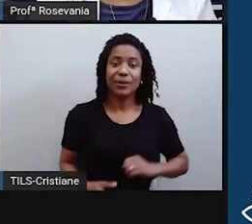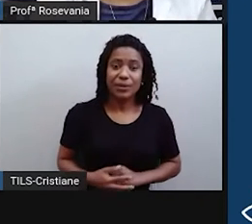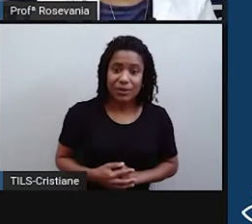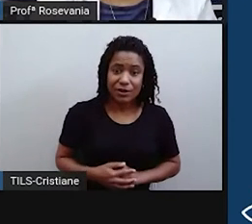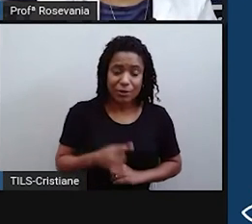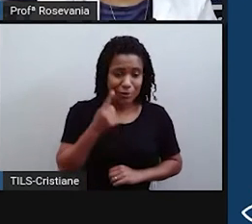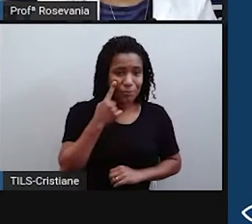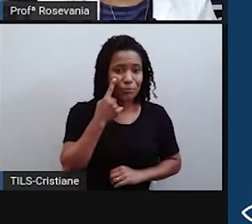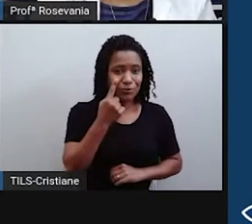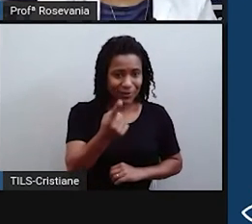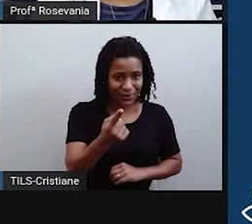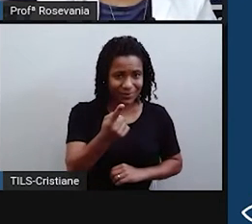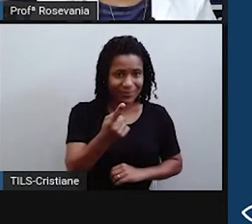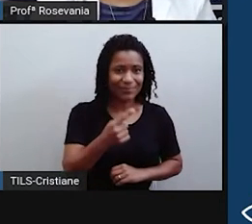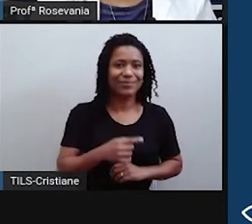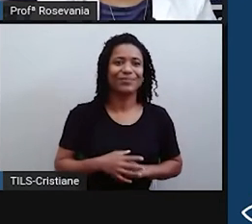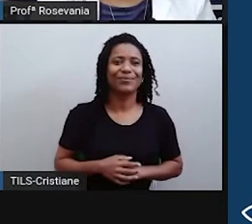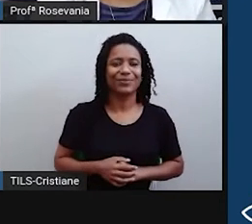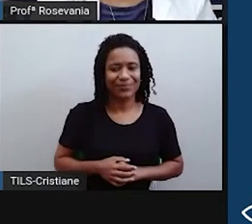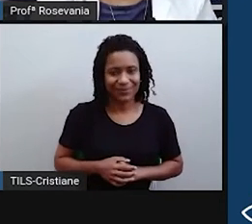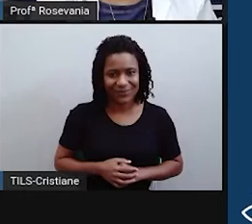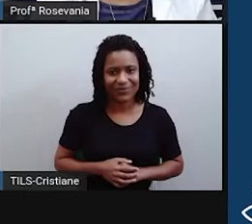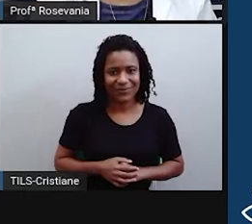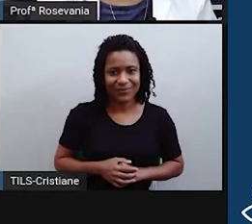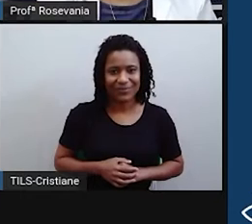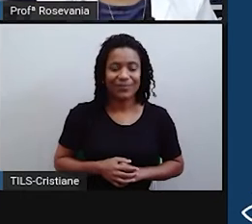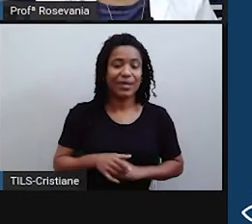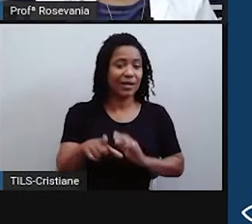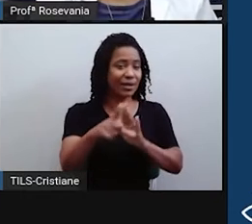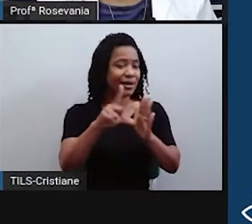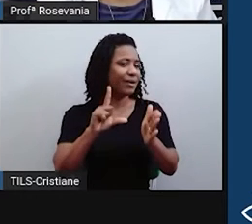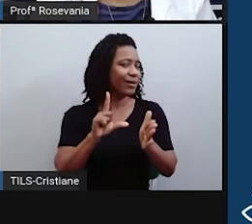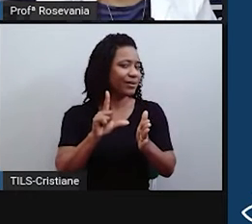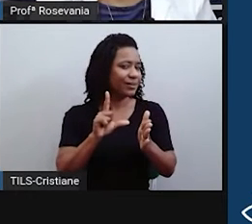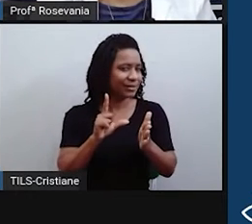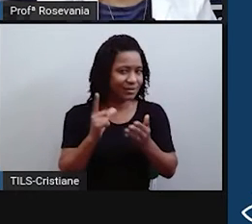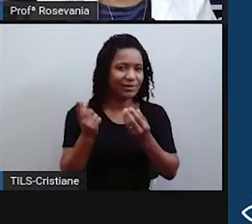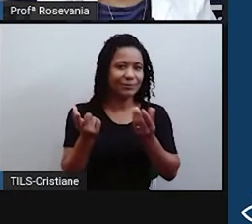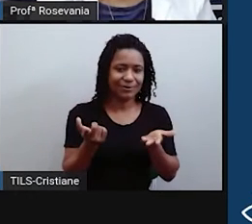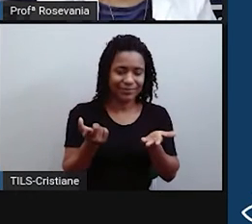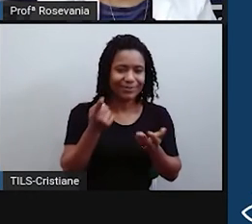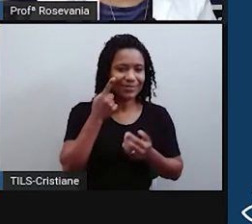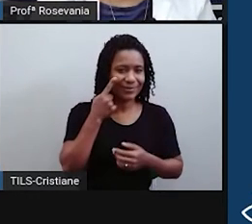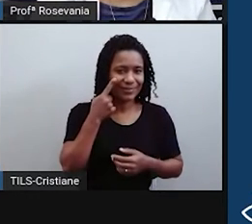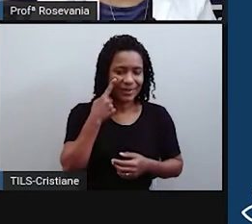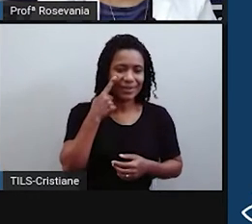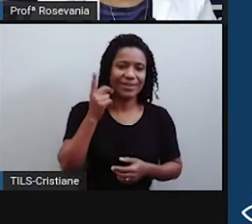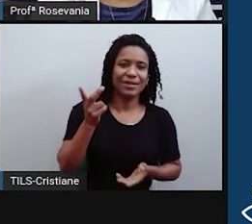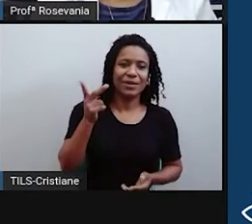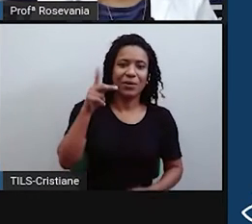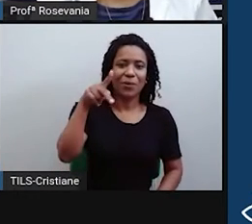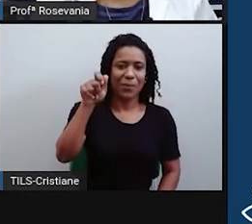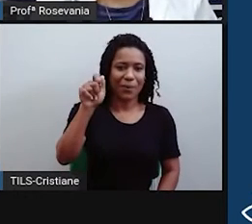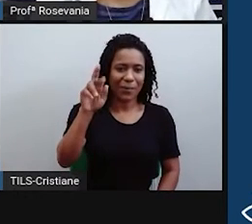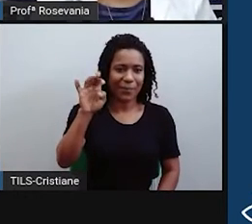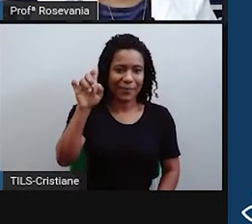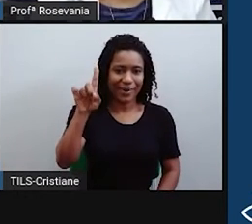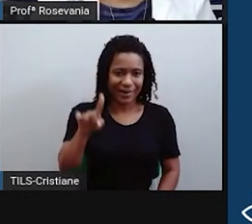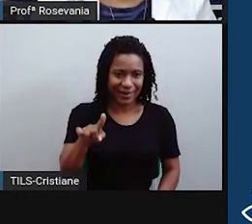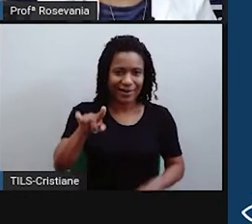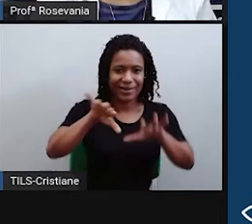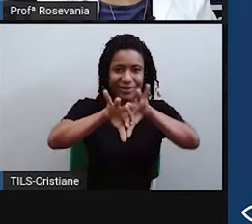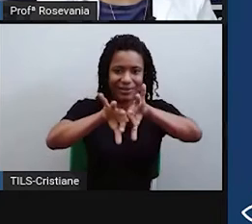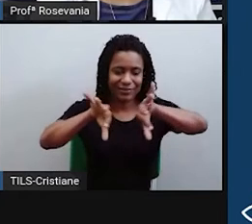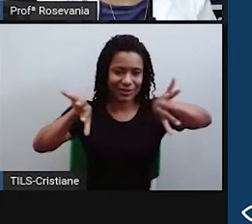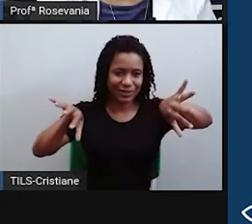a divisãozinha, né, que a gente tem aqui. Antes, era um estado só, Grão-Pará, depois dividiam em dois, né, o